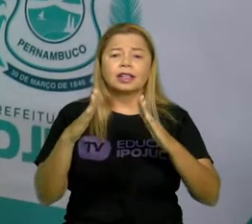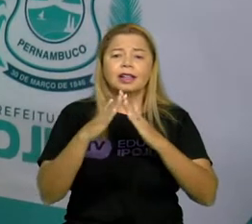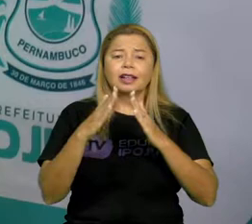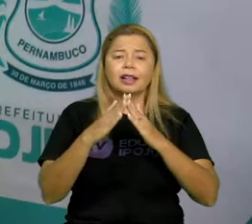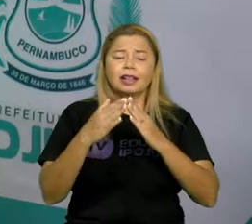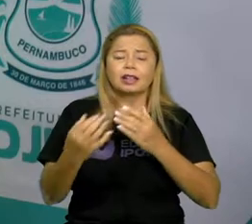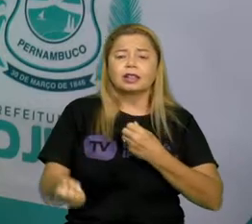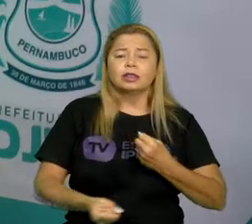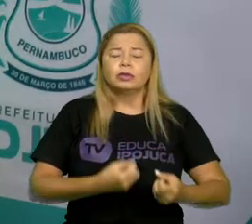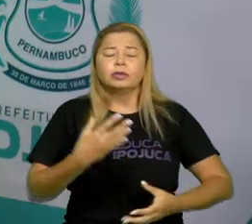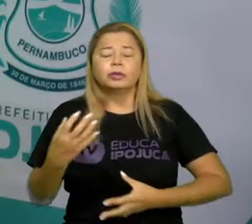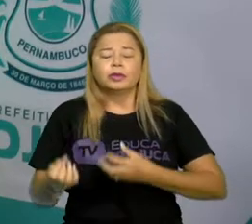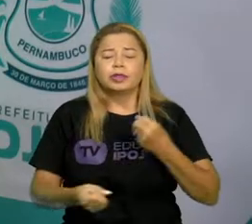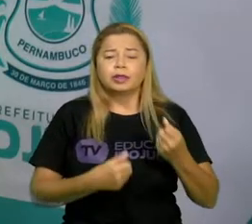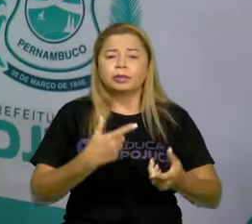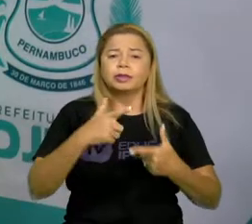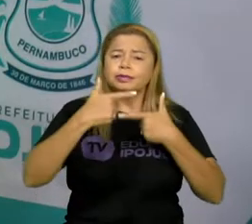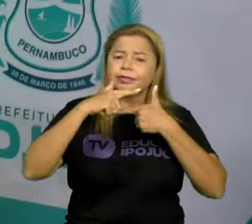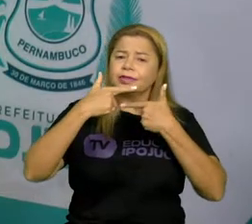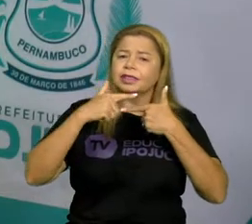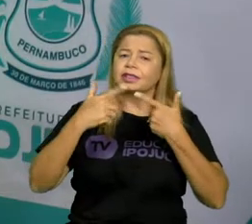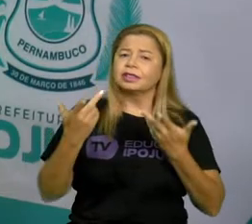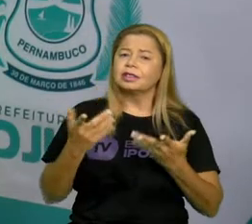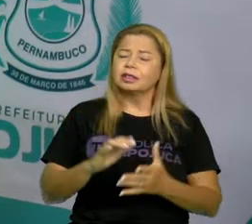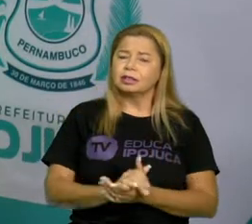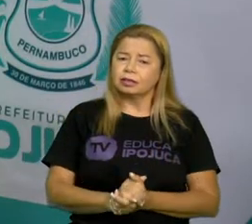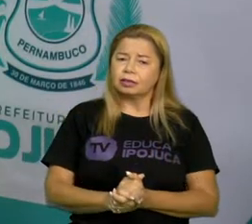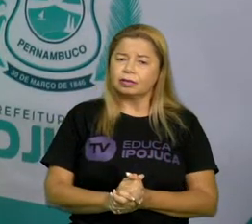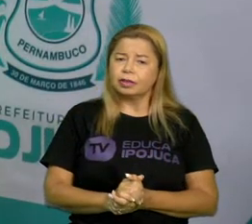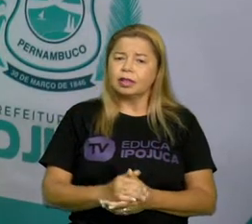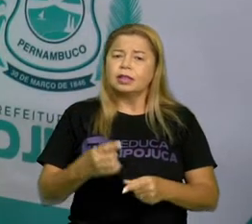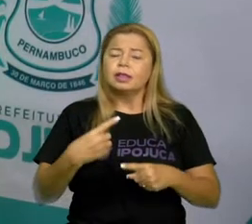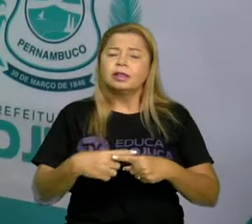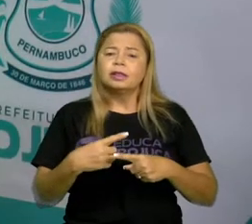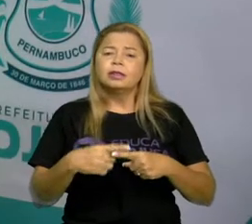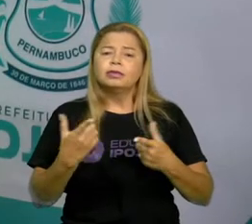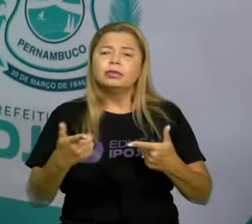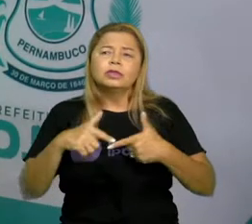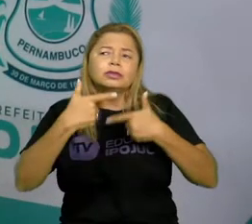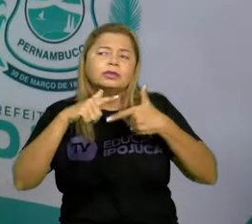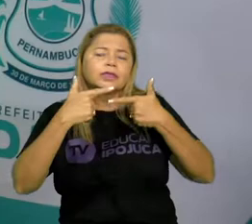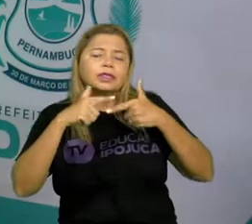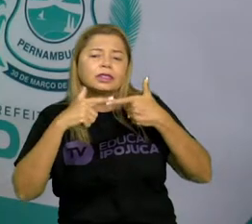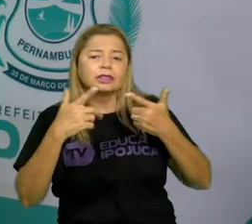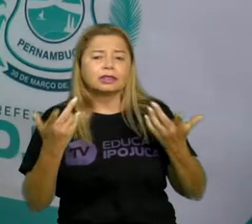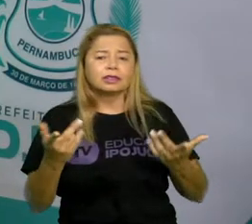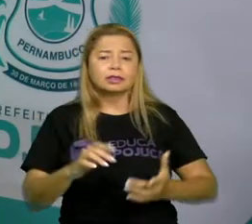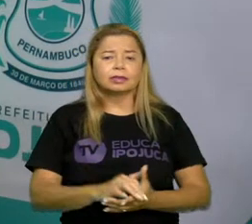engraçada? Vamos conversar sobre isso. Por que será que ela era engraçada?